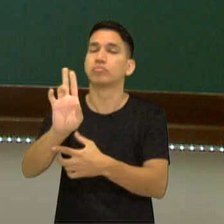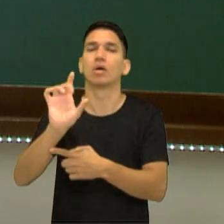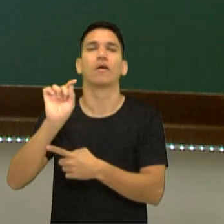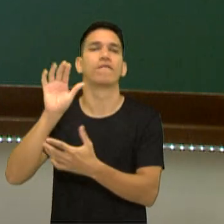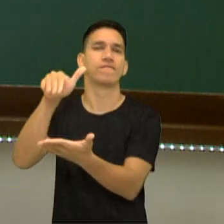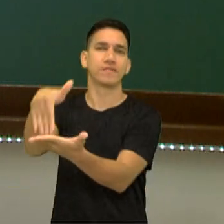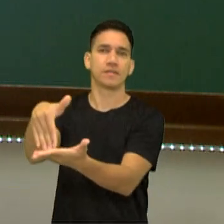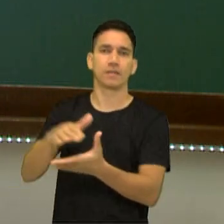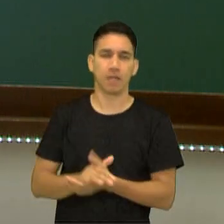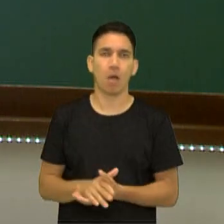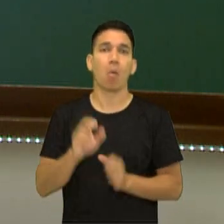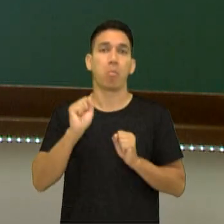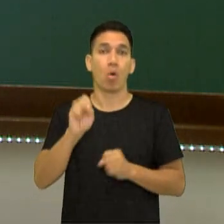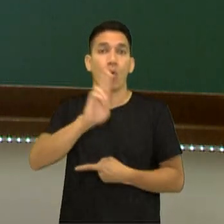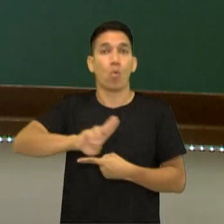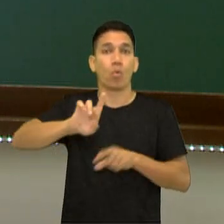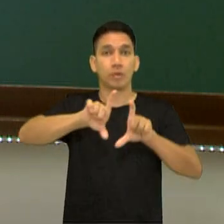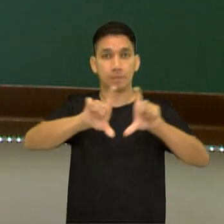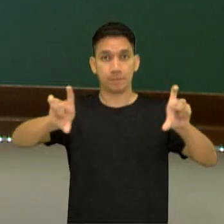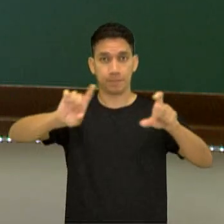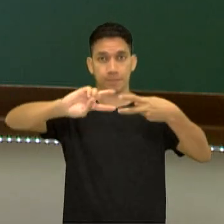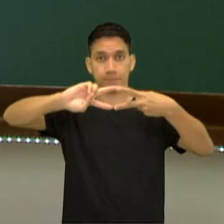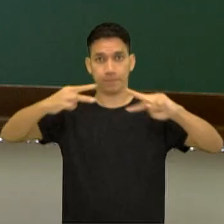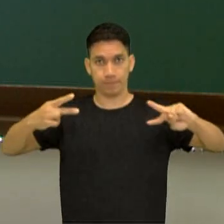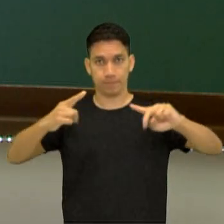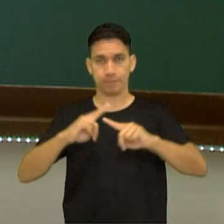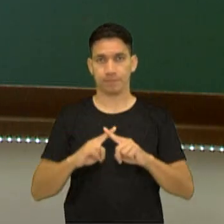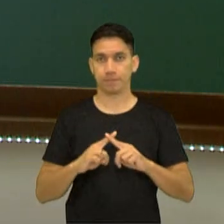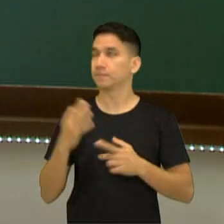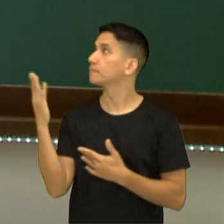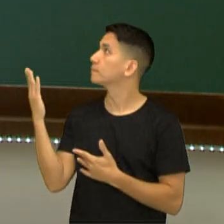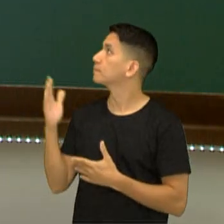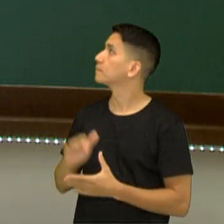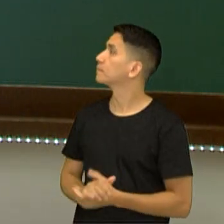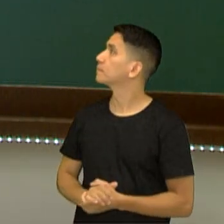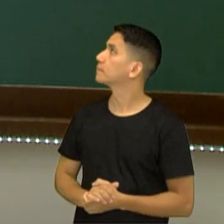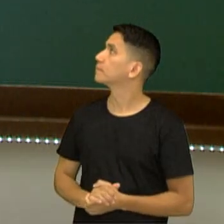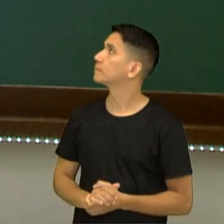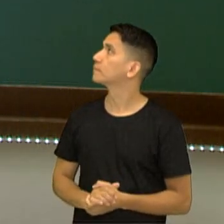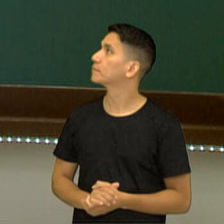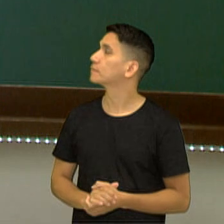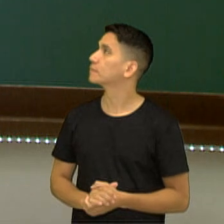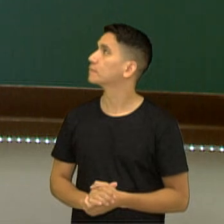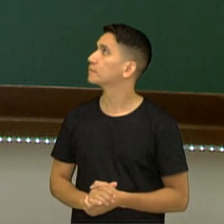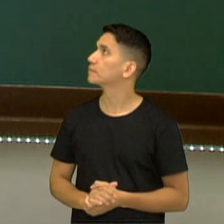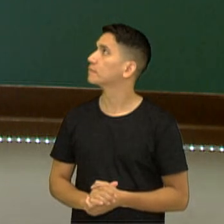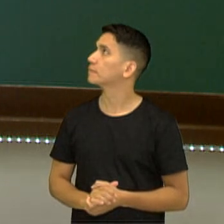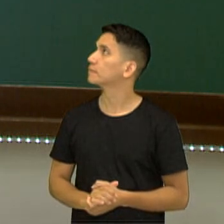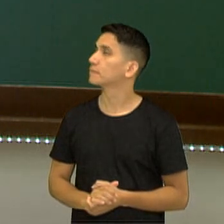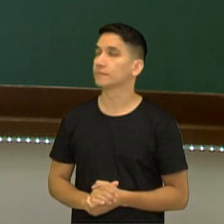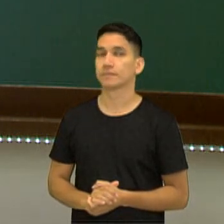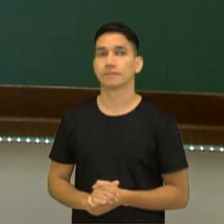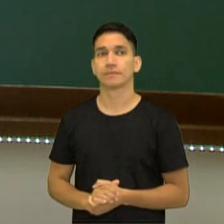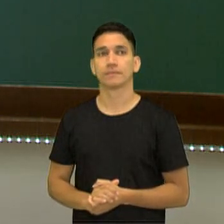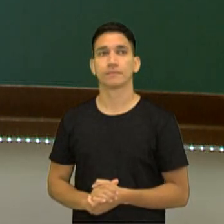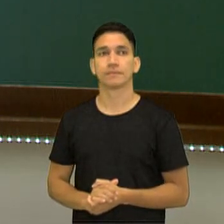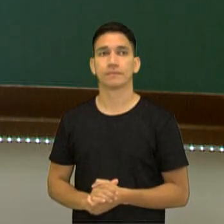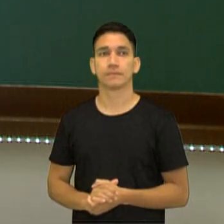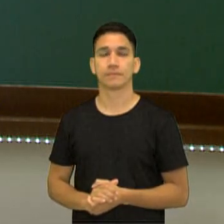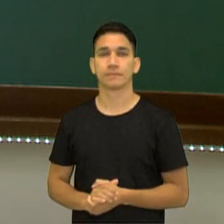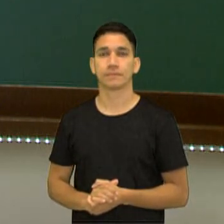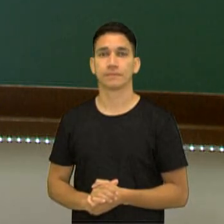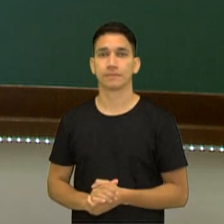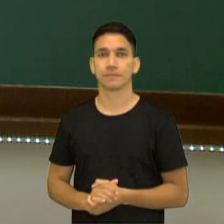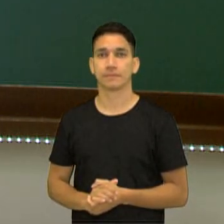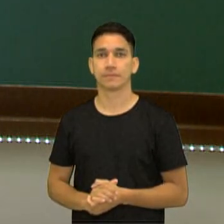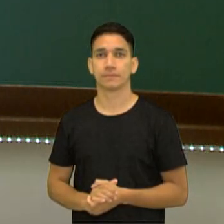estar utilizando essa expressão aqui de regra de 3. Massa utilizada do reagente, considera-se 100% de pureza. Massa real do